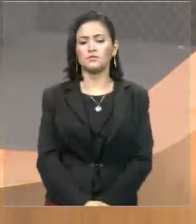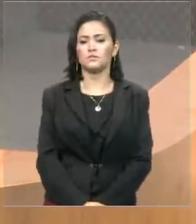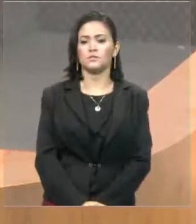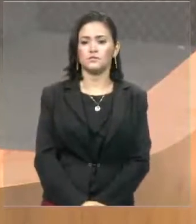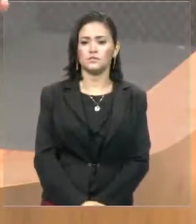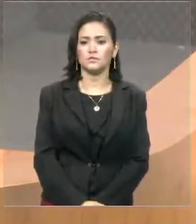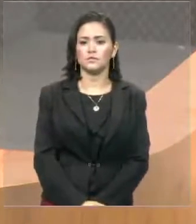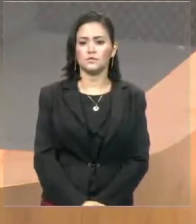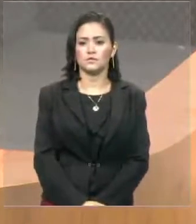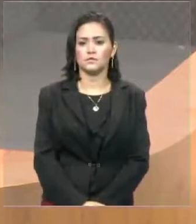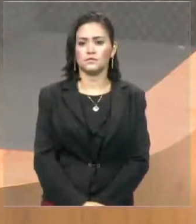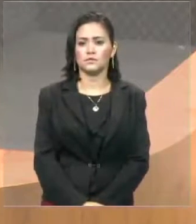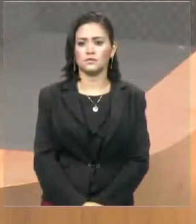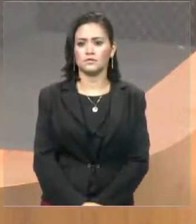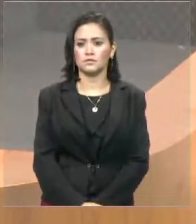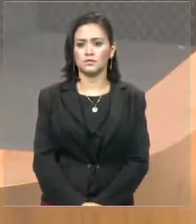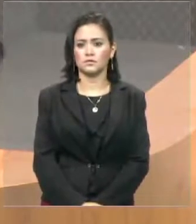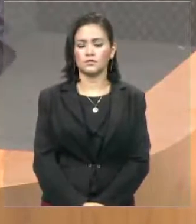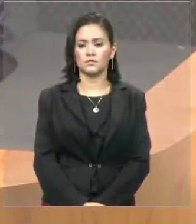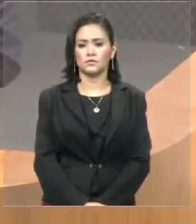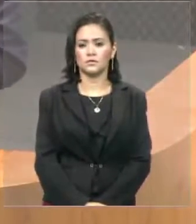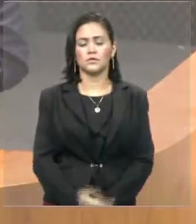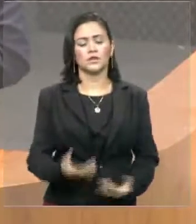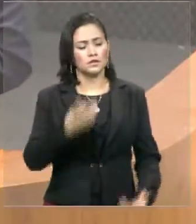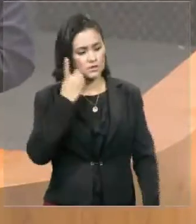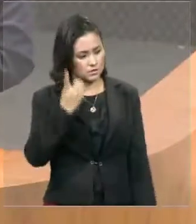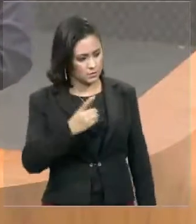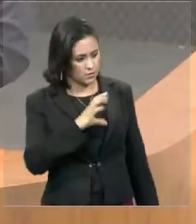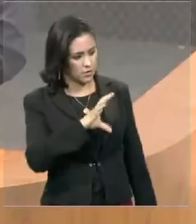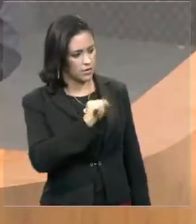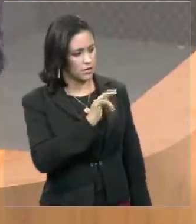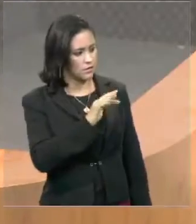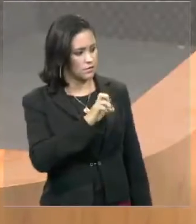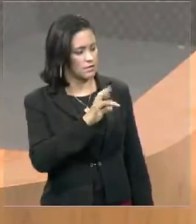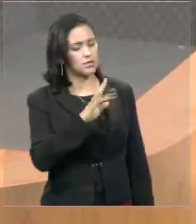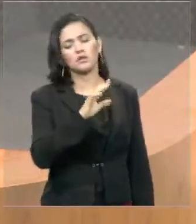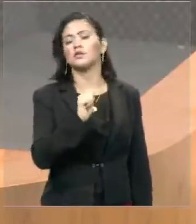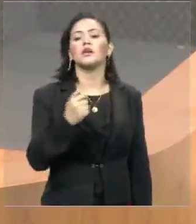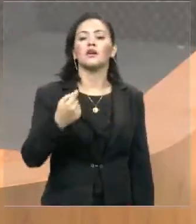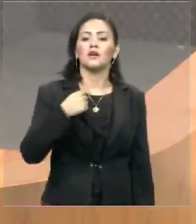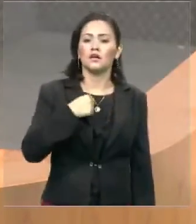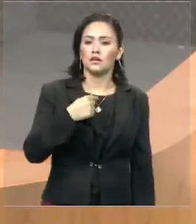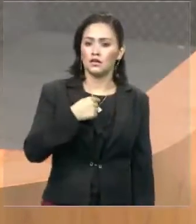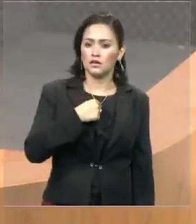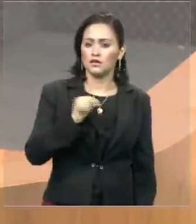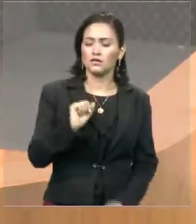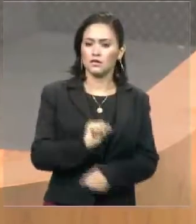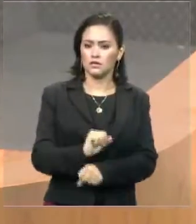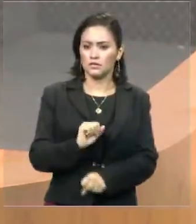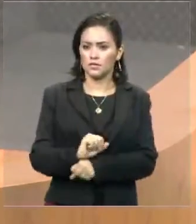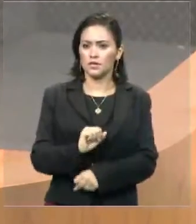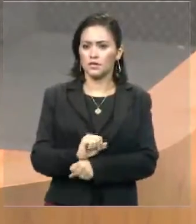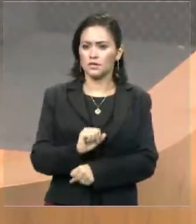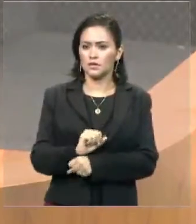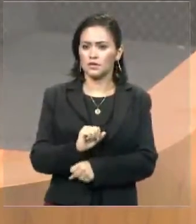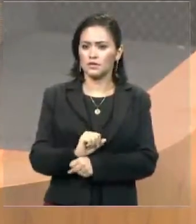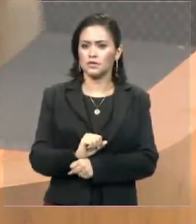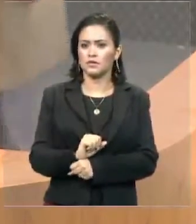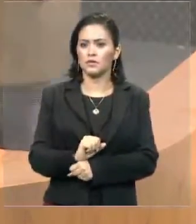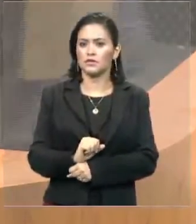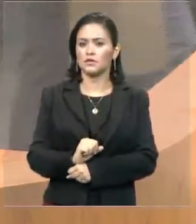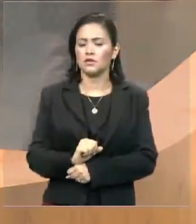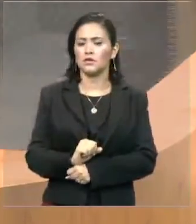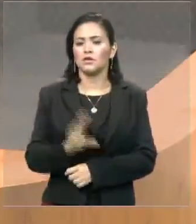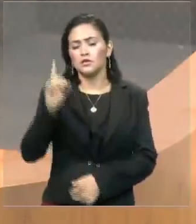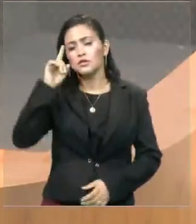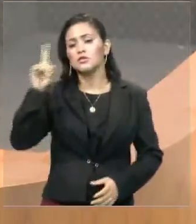deputado, cafeteira que está presidindo aqui essa sessão. Eu estou aguardando o prazo final para